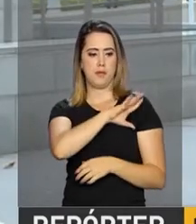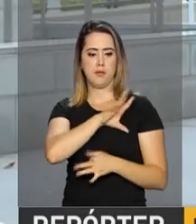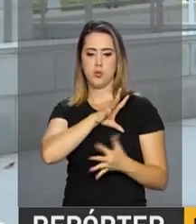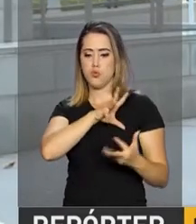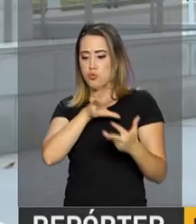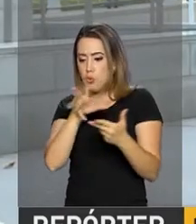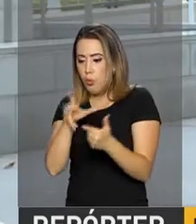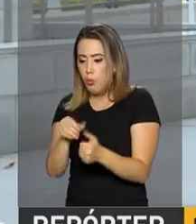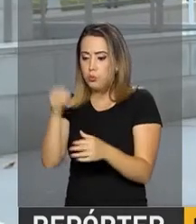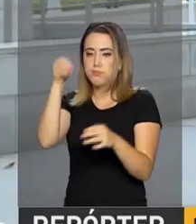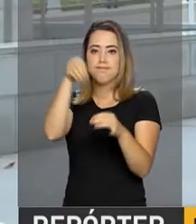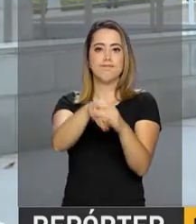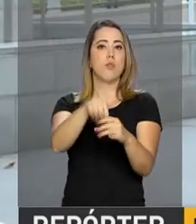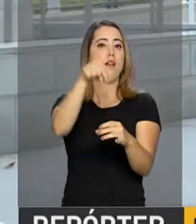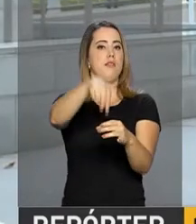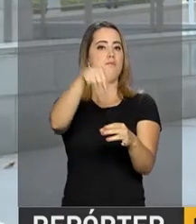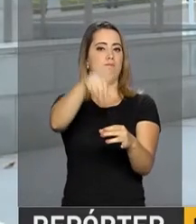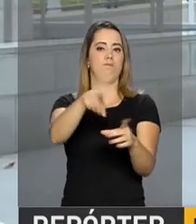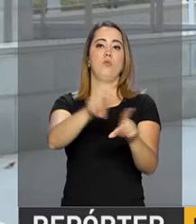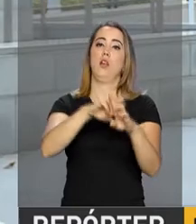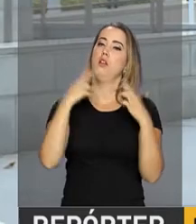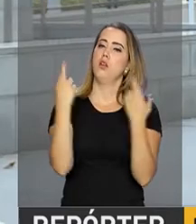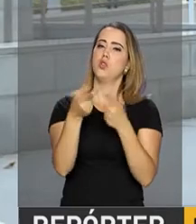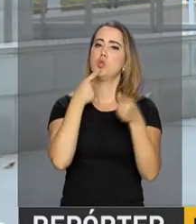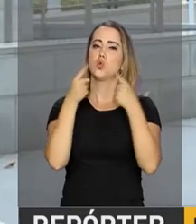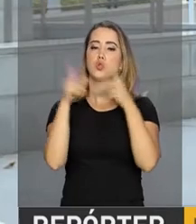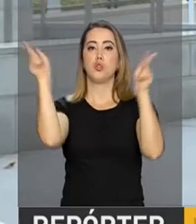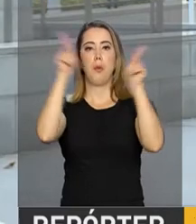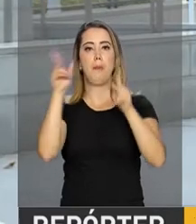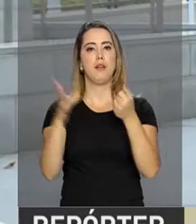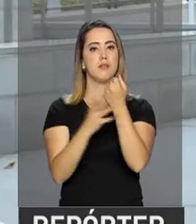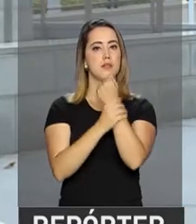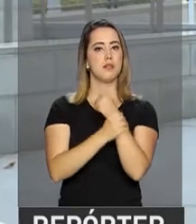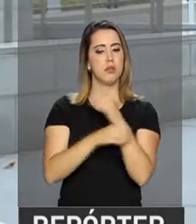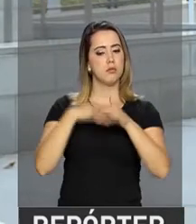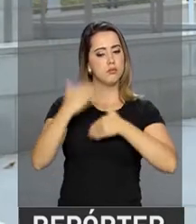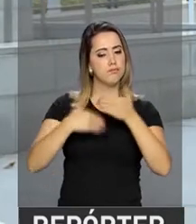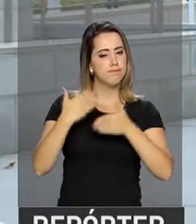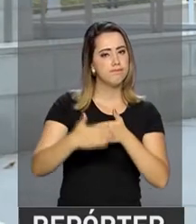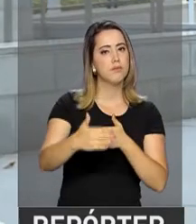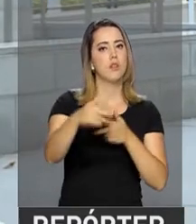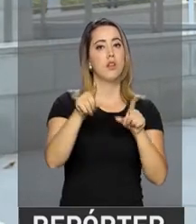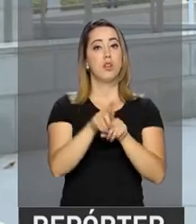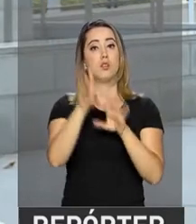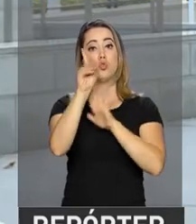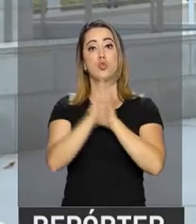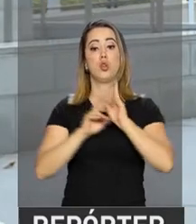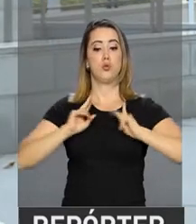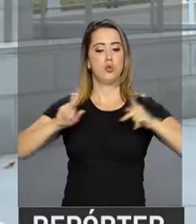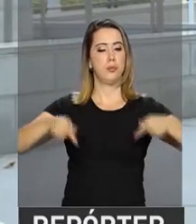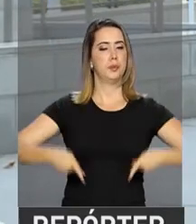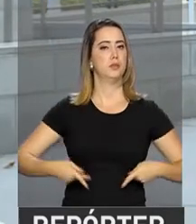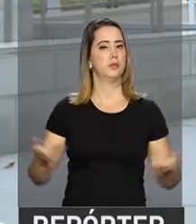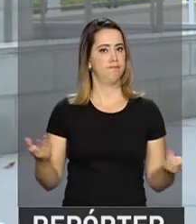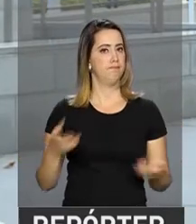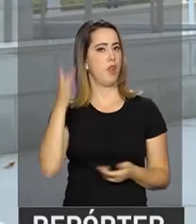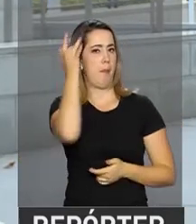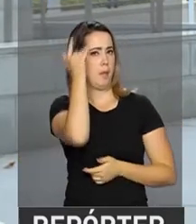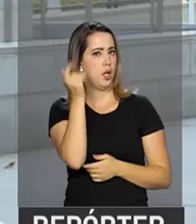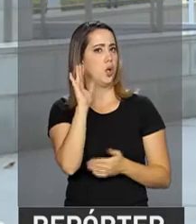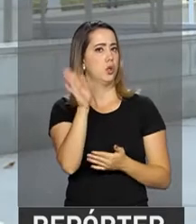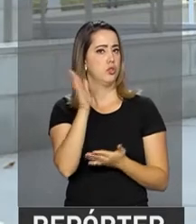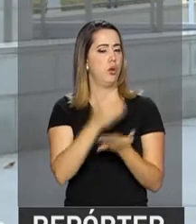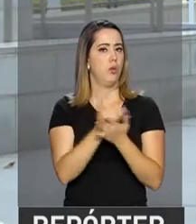estarão reunidos aqui discutindo paz e segurança, desenvolvimento sustentável e direitos humanos. A partir de amanhã,